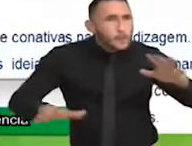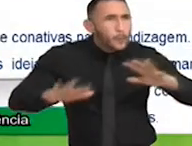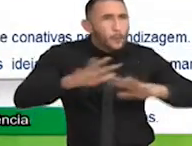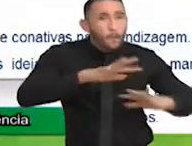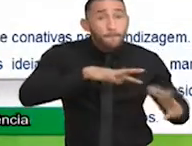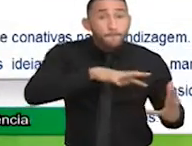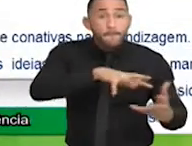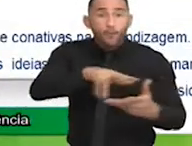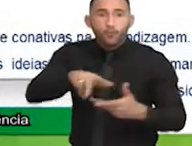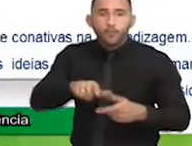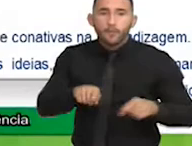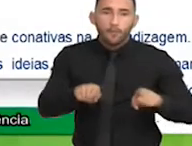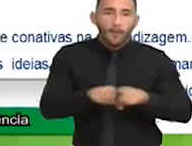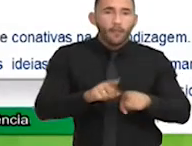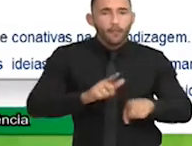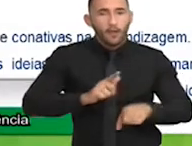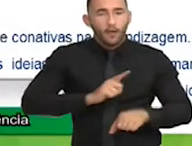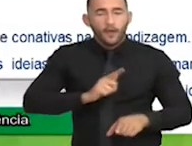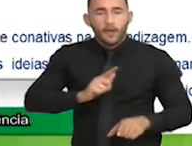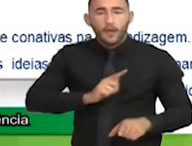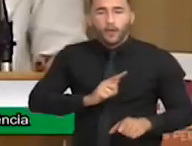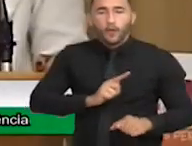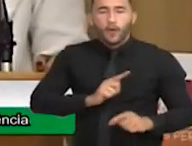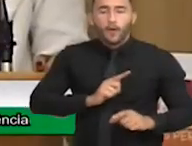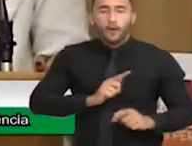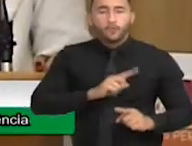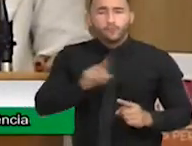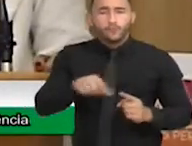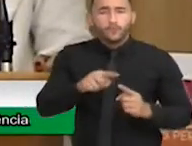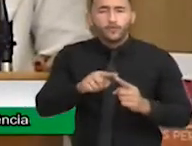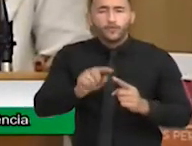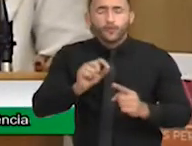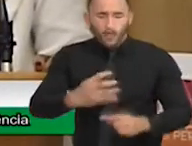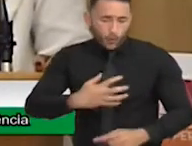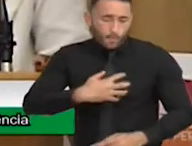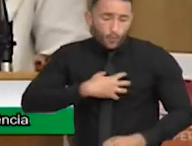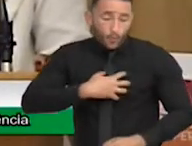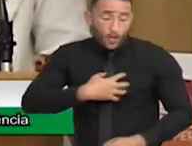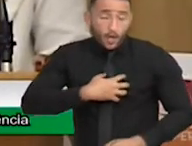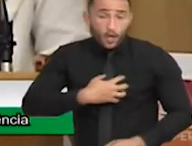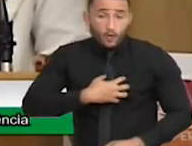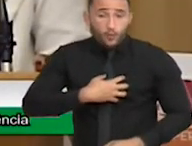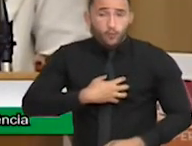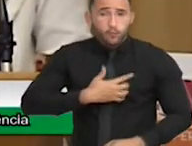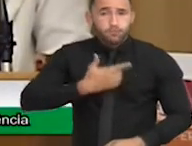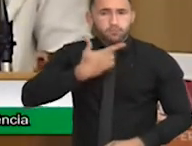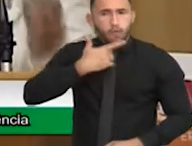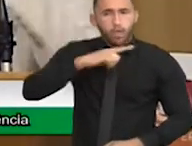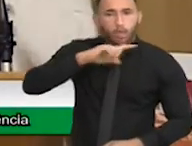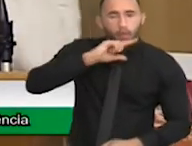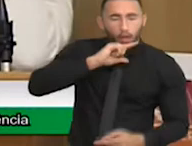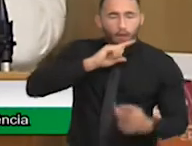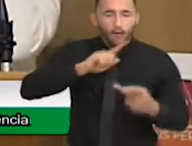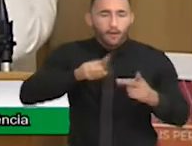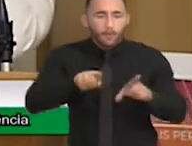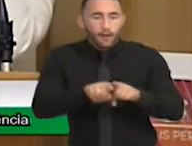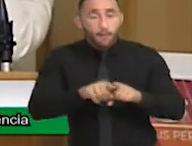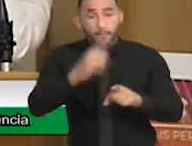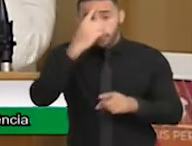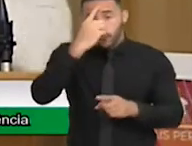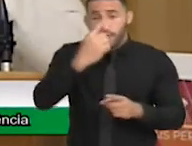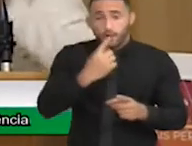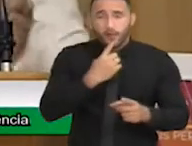cognitivas, que dizem respeito à motivação, à emoção, ao temperamento, à personalidade. E as executivas,